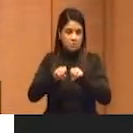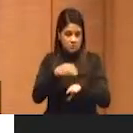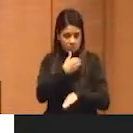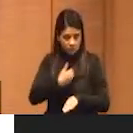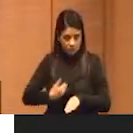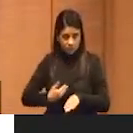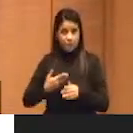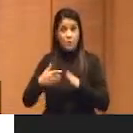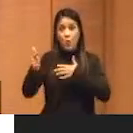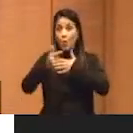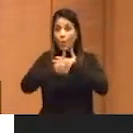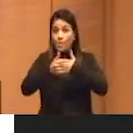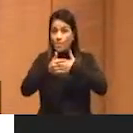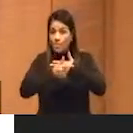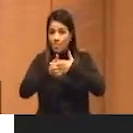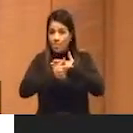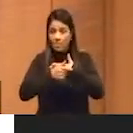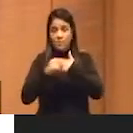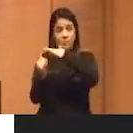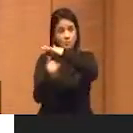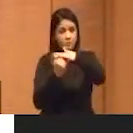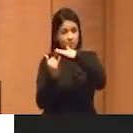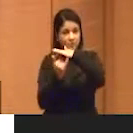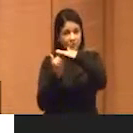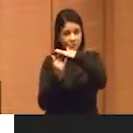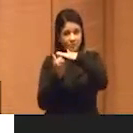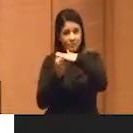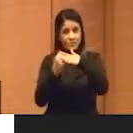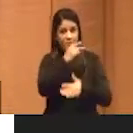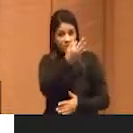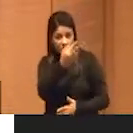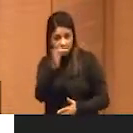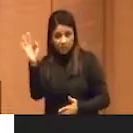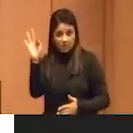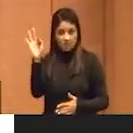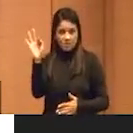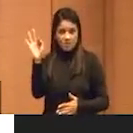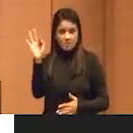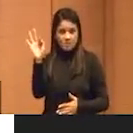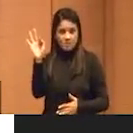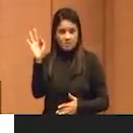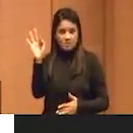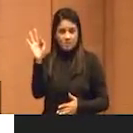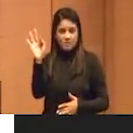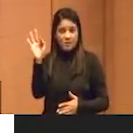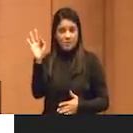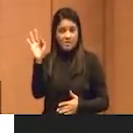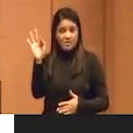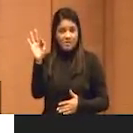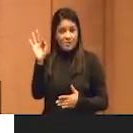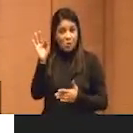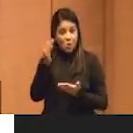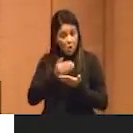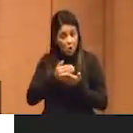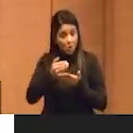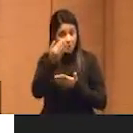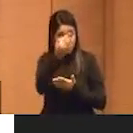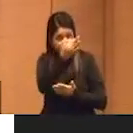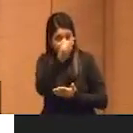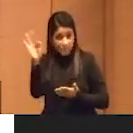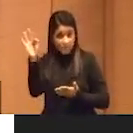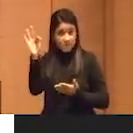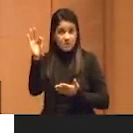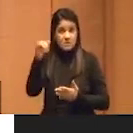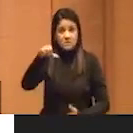o papel das nossas instituições federais, estou falando começando pelas federais, a 69